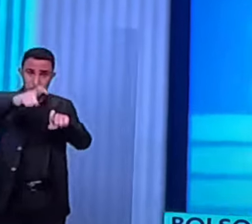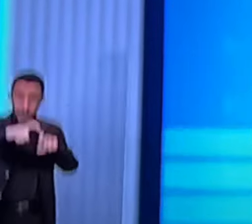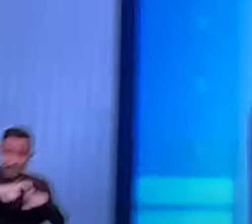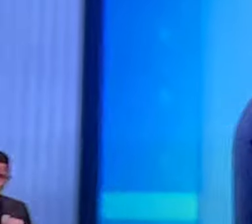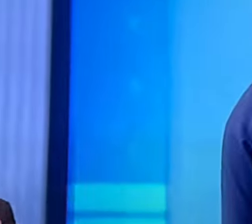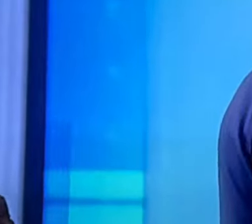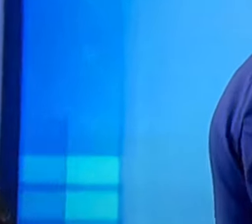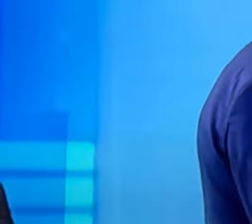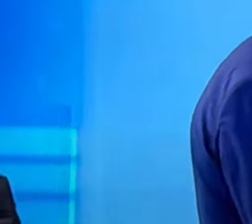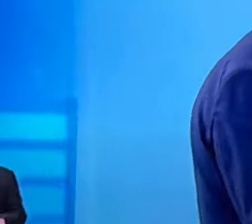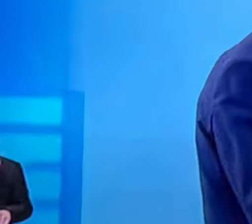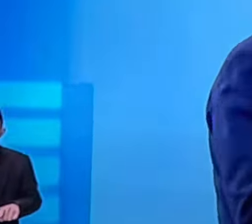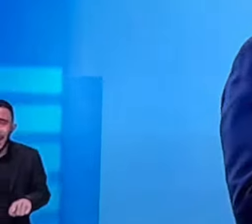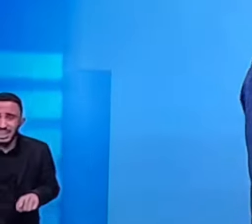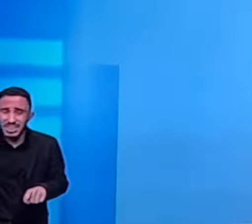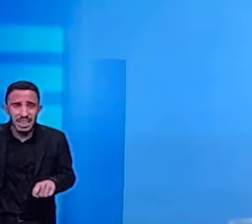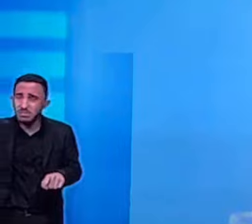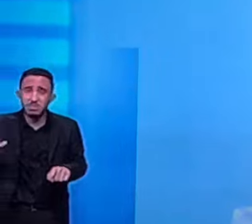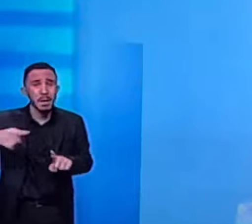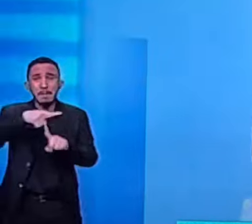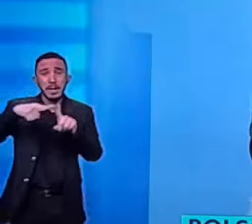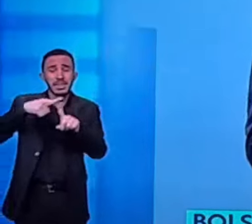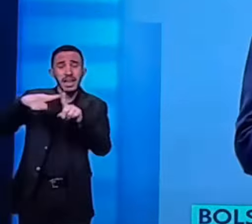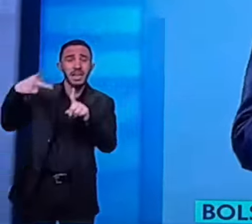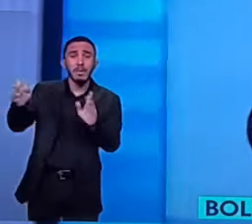Então, se eu discutir números aqui, não vai dar para... Chegar...